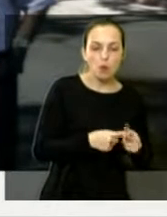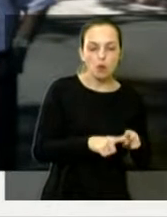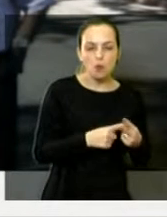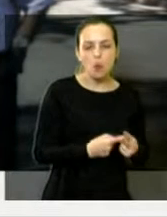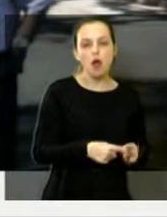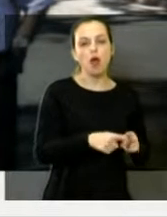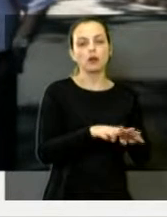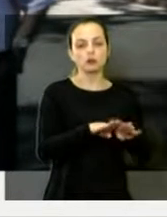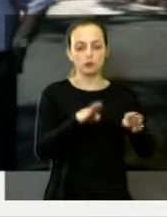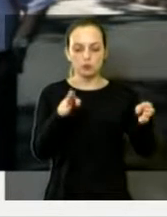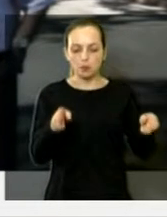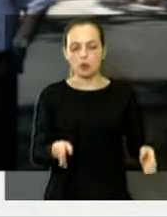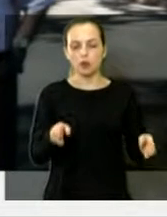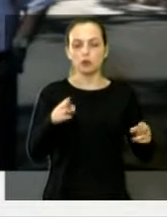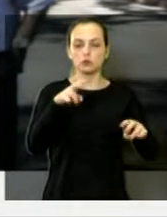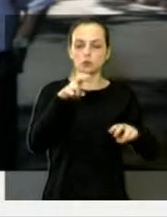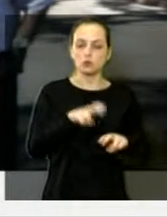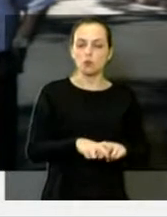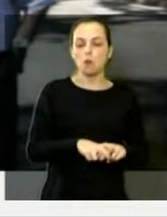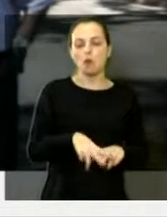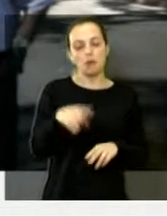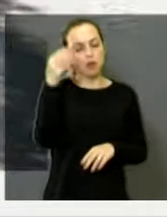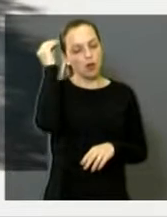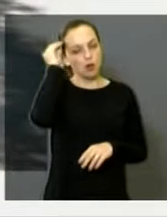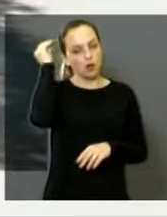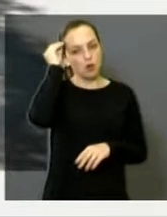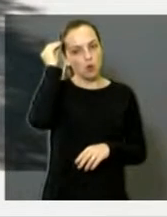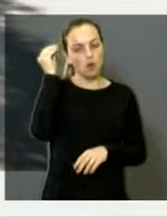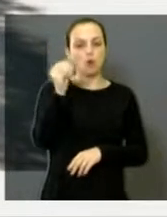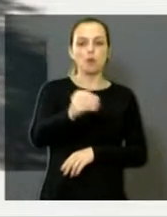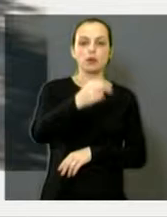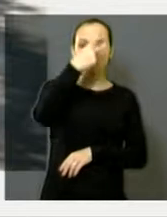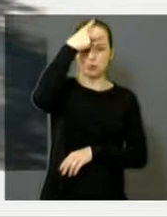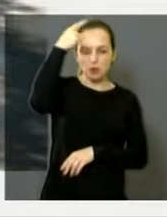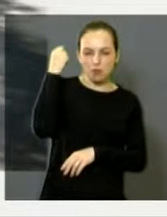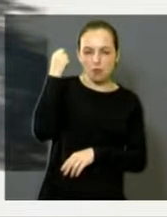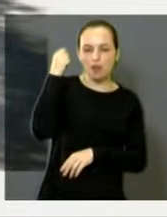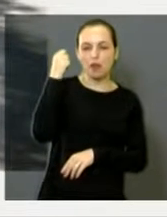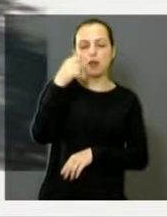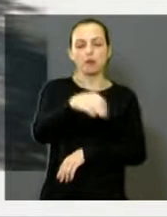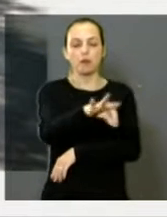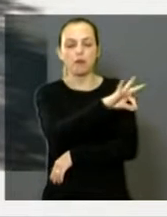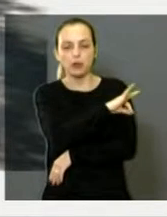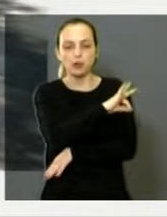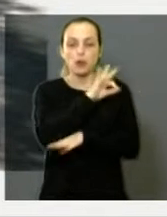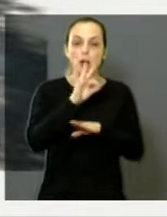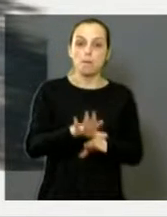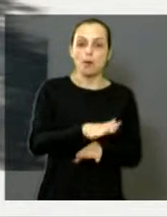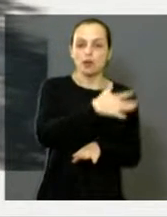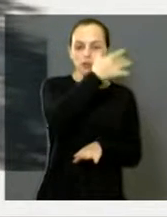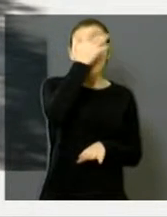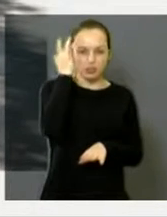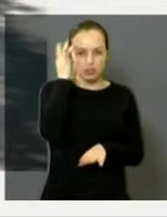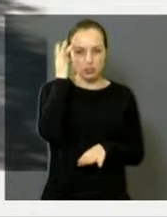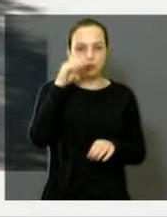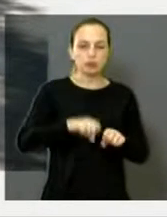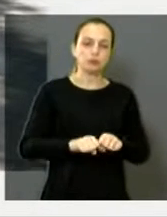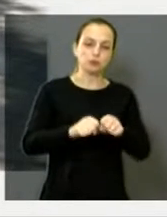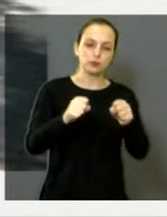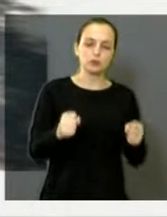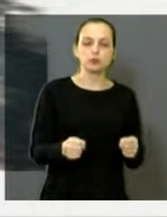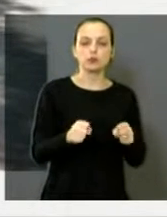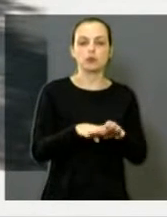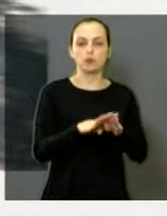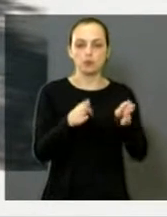prefeito, culpa a prefeitura, mas os vândalos têm acabado com tudo. Então, não sei se aqueles bancos de madeira